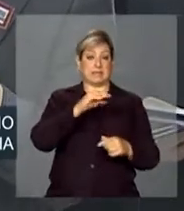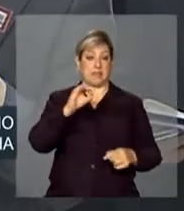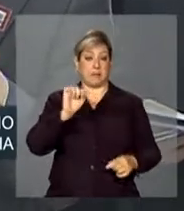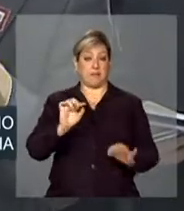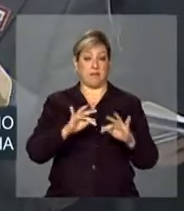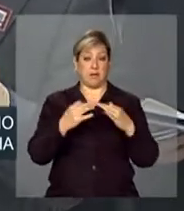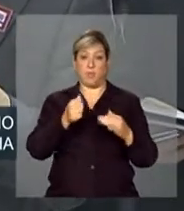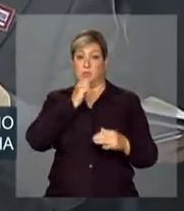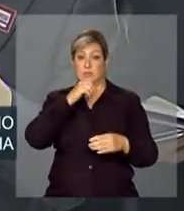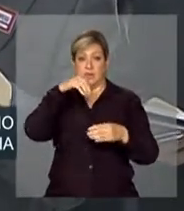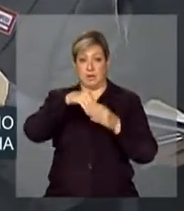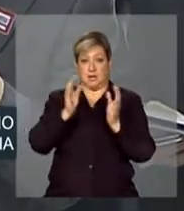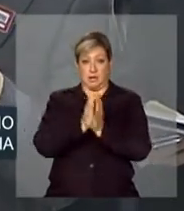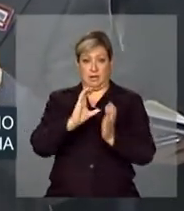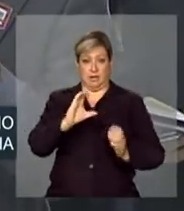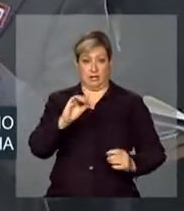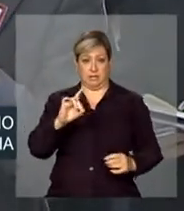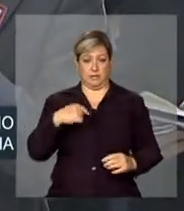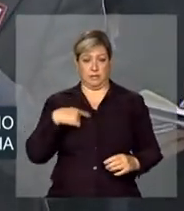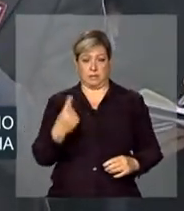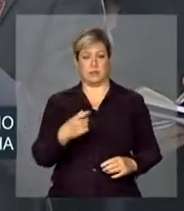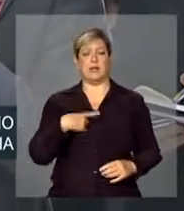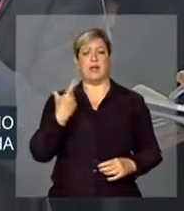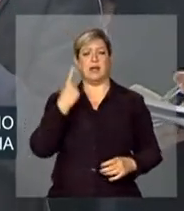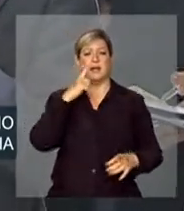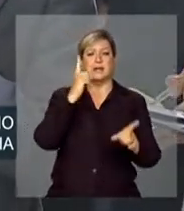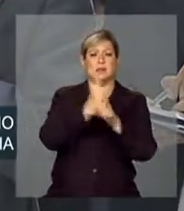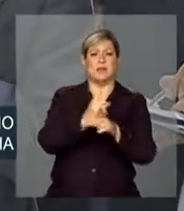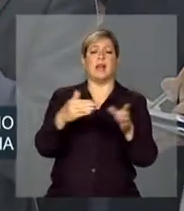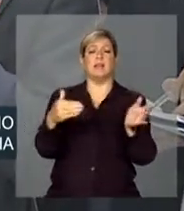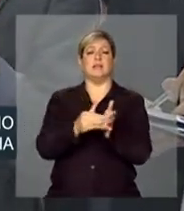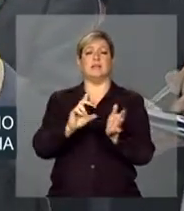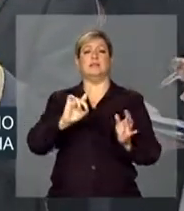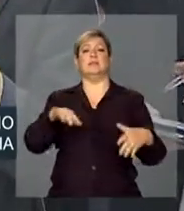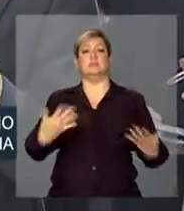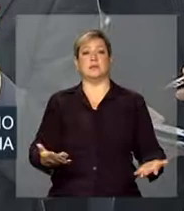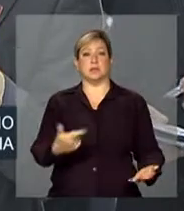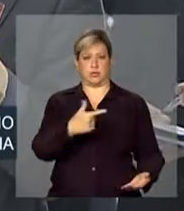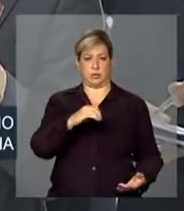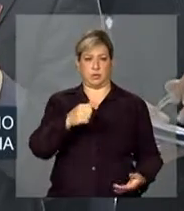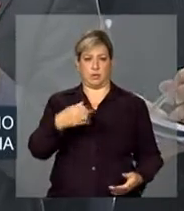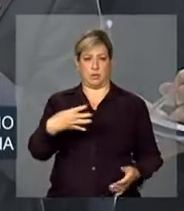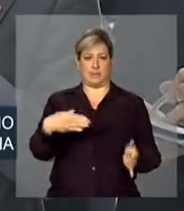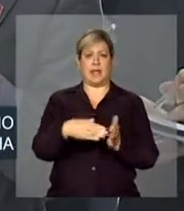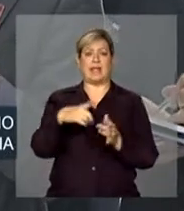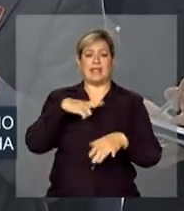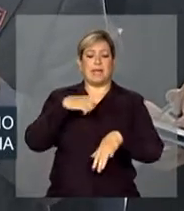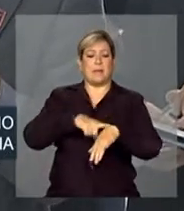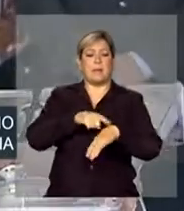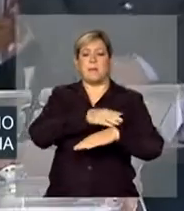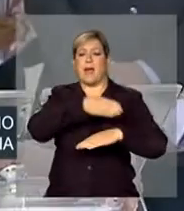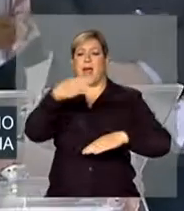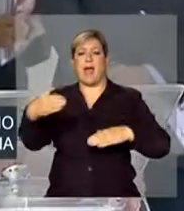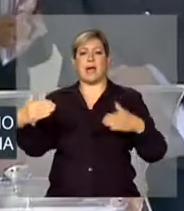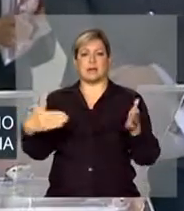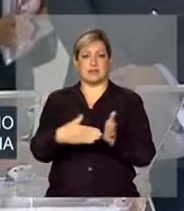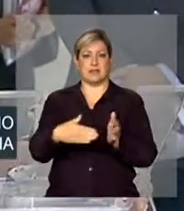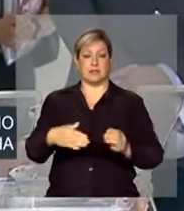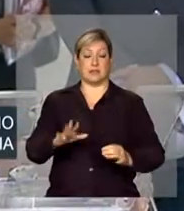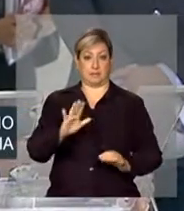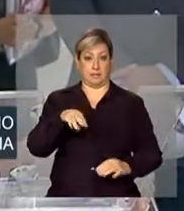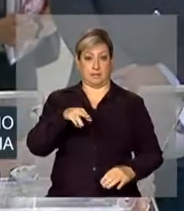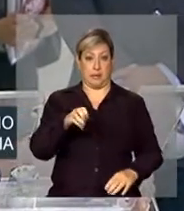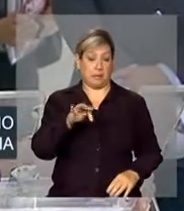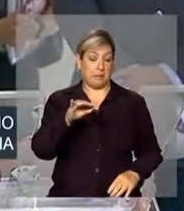Cadastro Único, vocês querem encontrar e localizar, isso é até quando? Até 2014? Assim, o quanto antes? Mas tem um prazo estabelecido? Olha, a